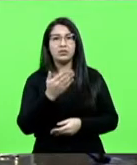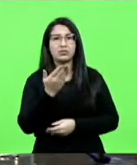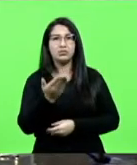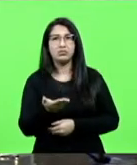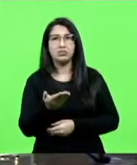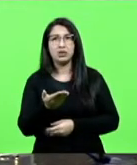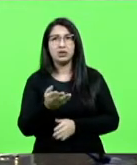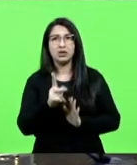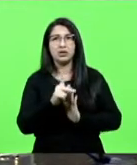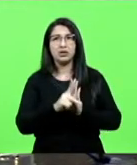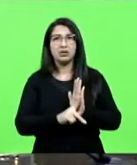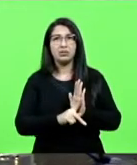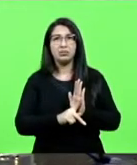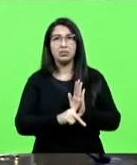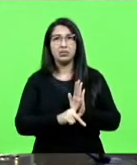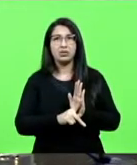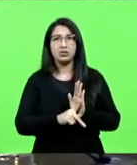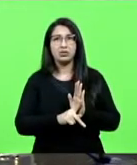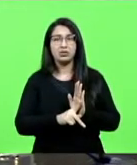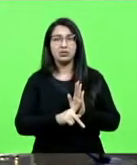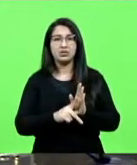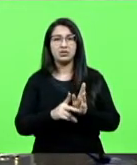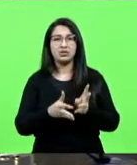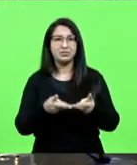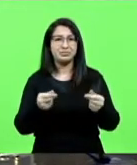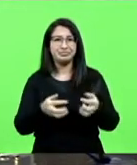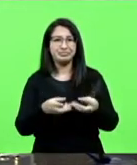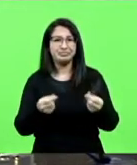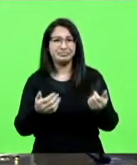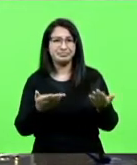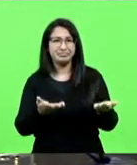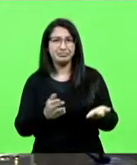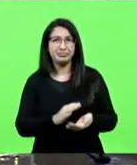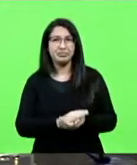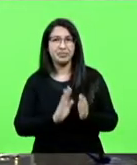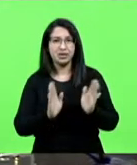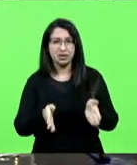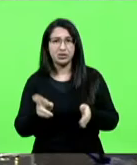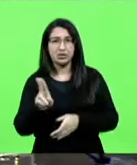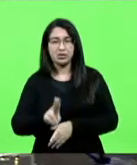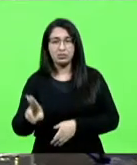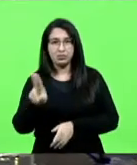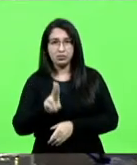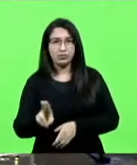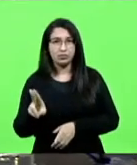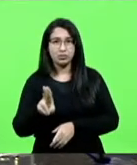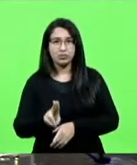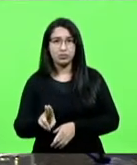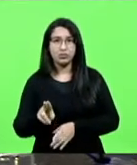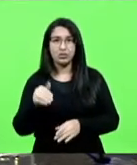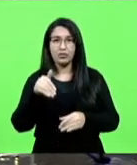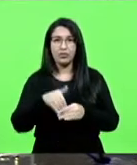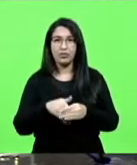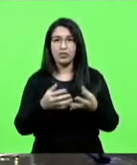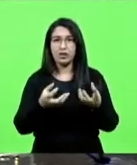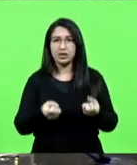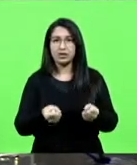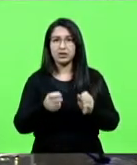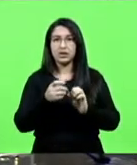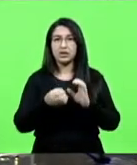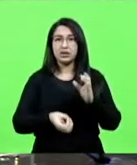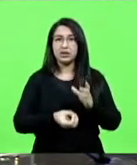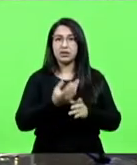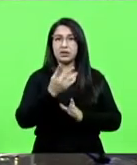não vai ter... É intempestível, em outras palavras. Já existe, vamos votar a favor, para criar uma lei que